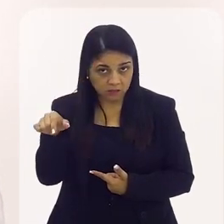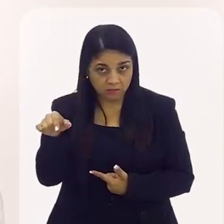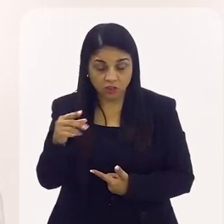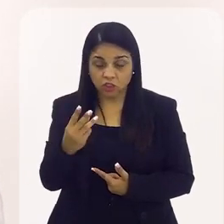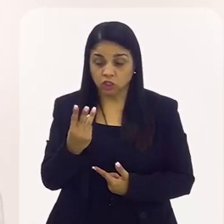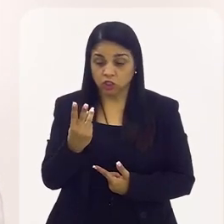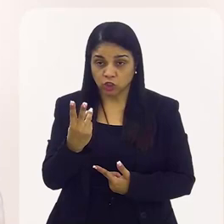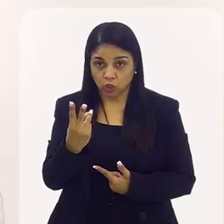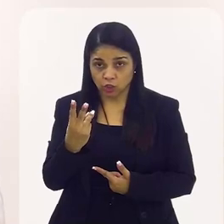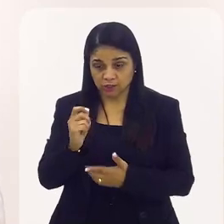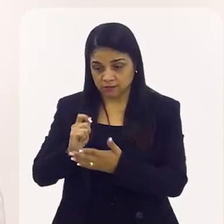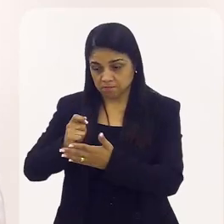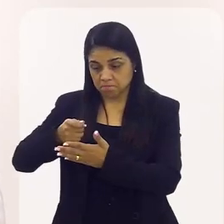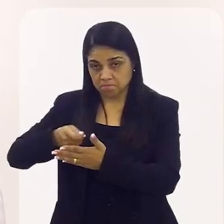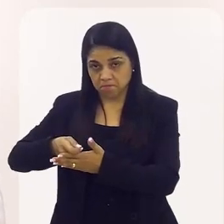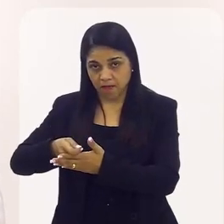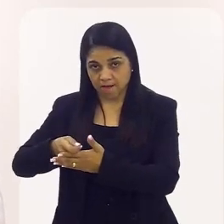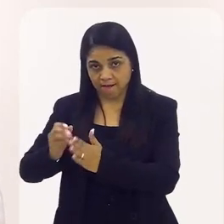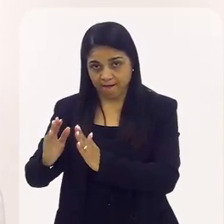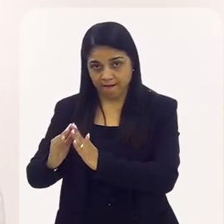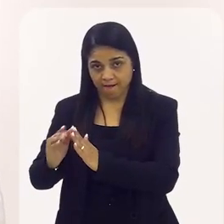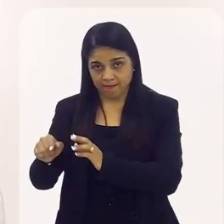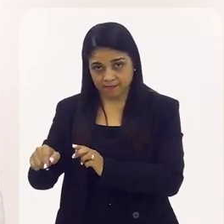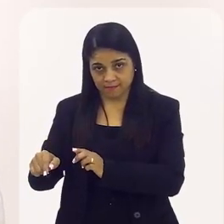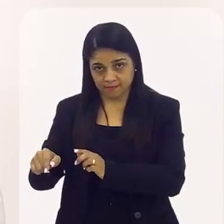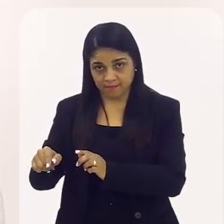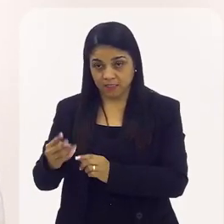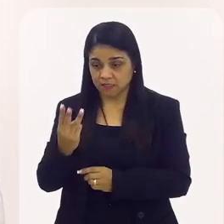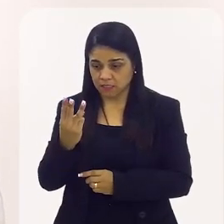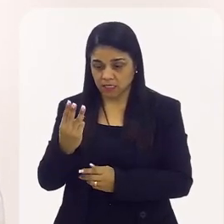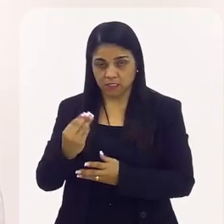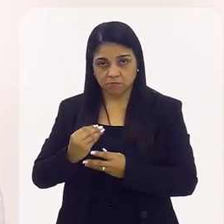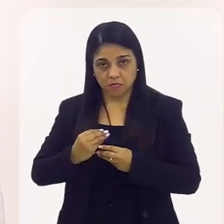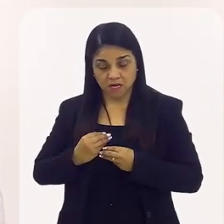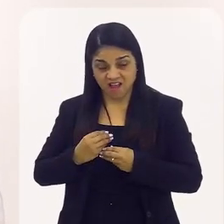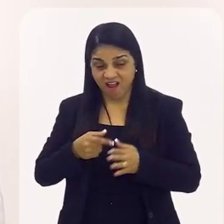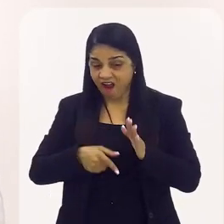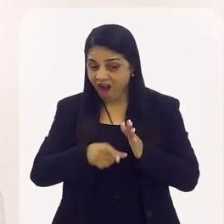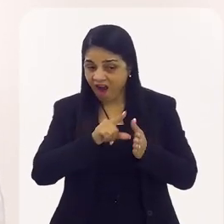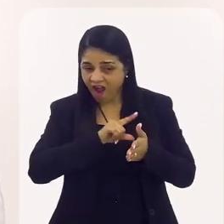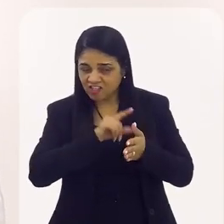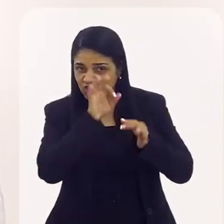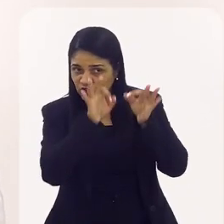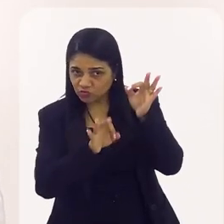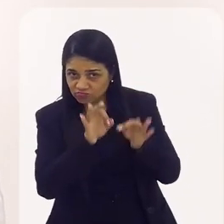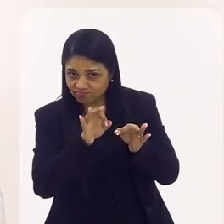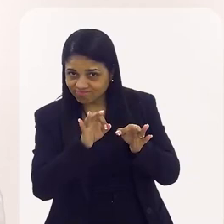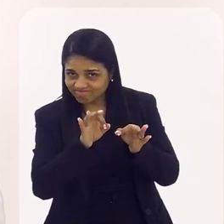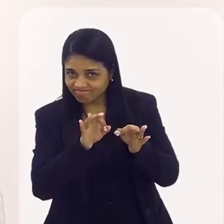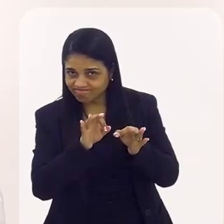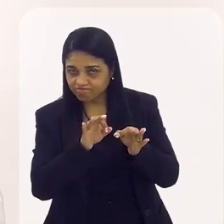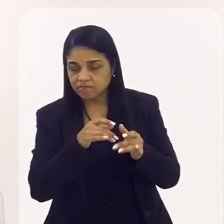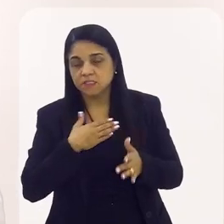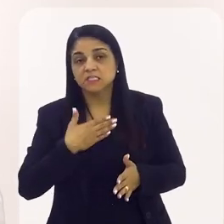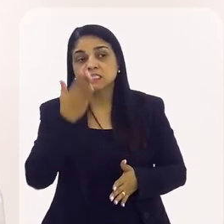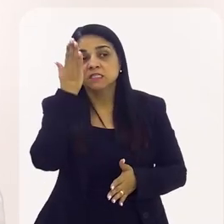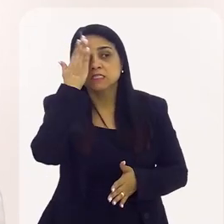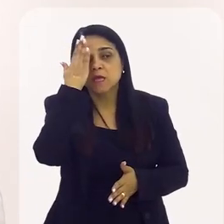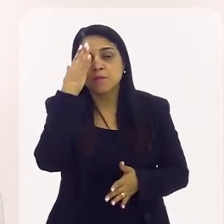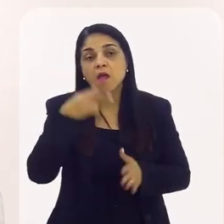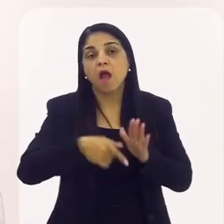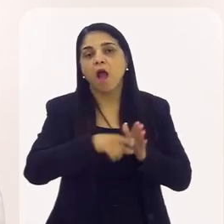ficam com três reais. Então, antes de julgar, procure saber. Porque não é fácil.